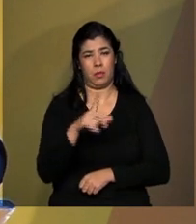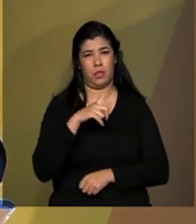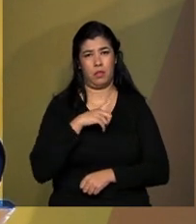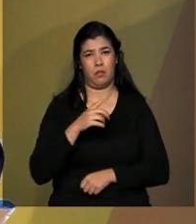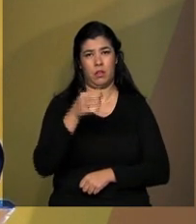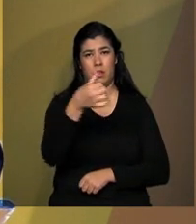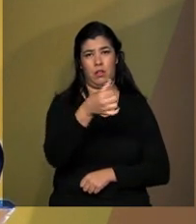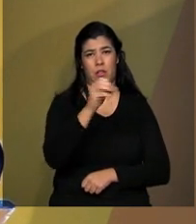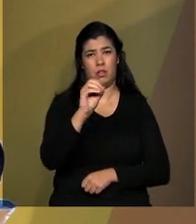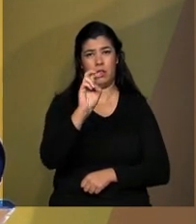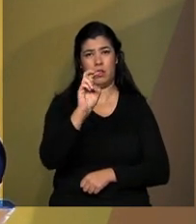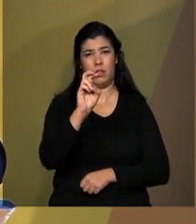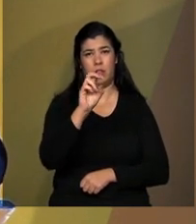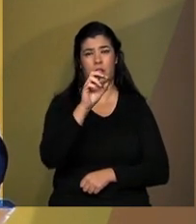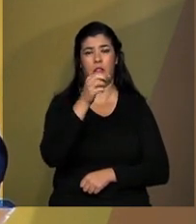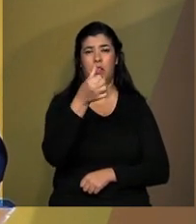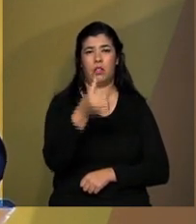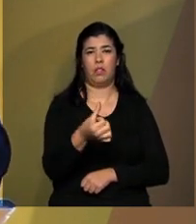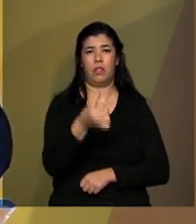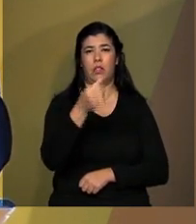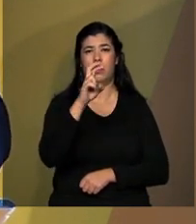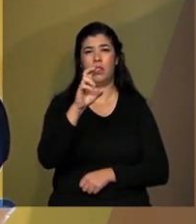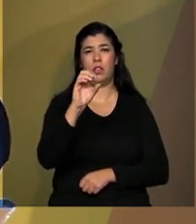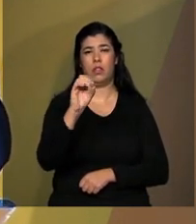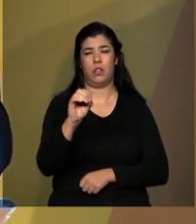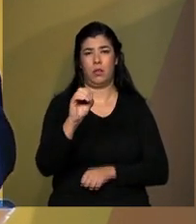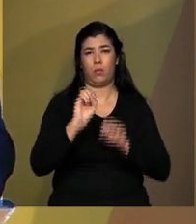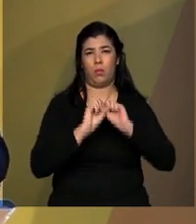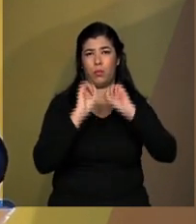eventos durante os próximos cinco anos.